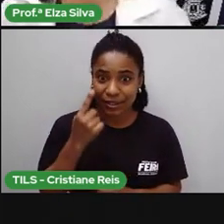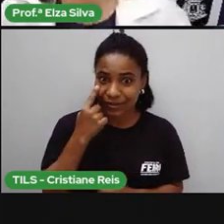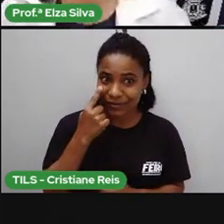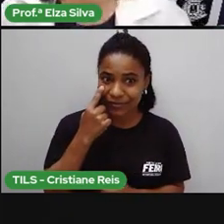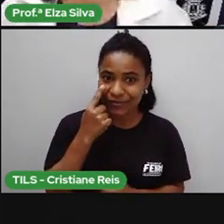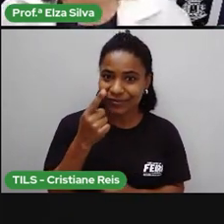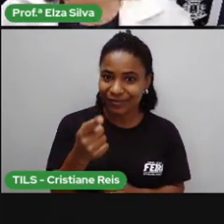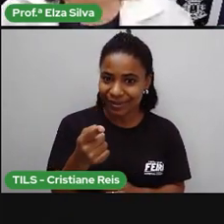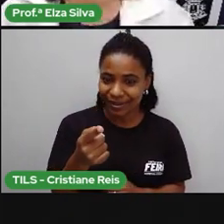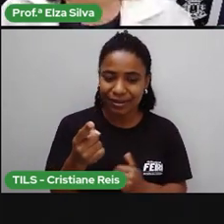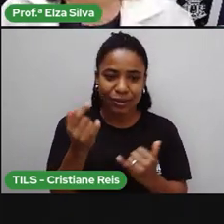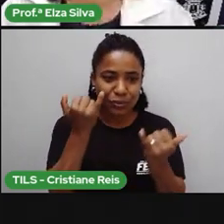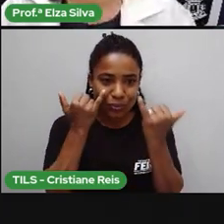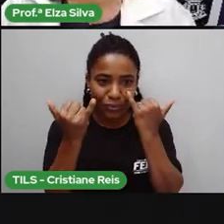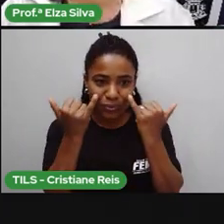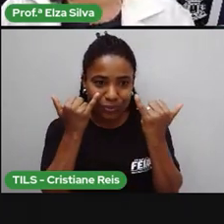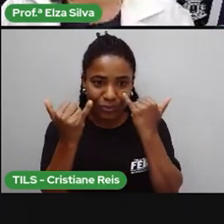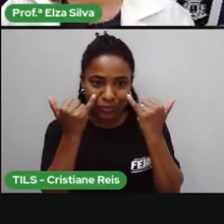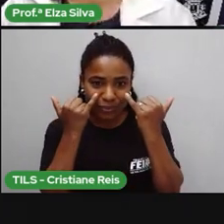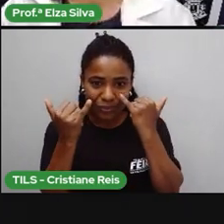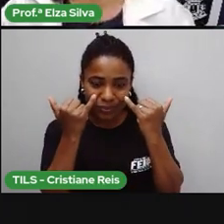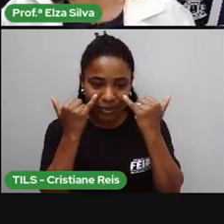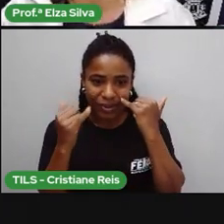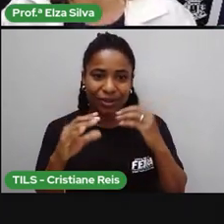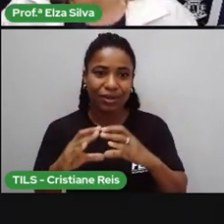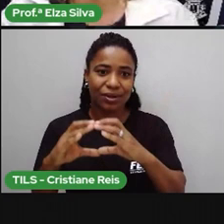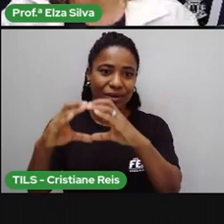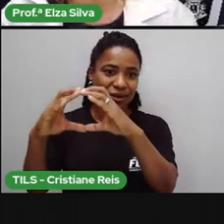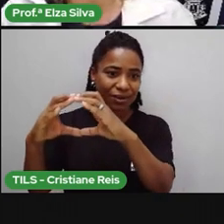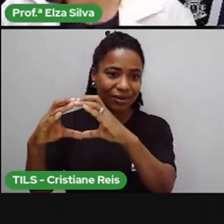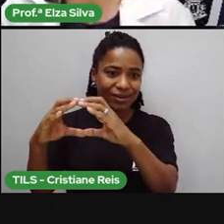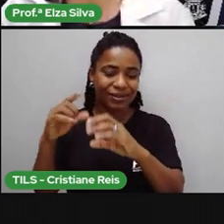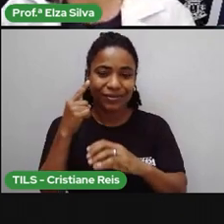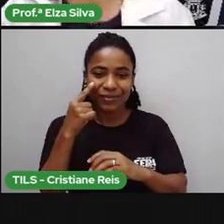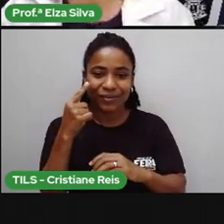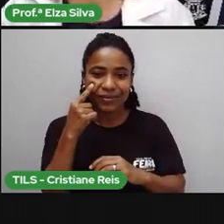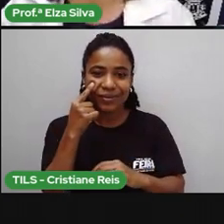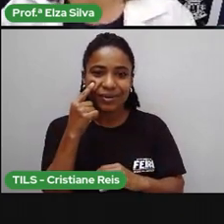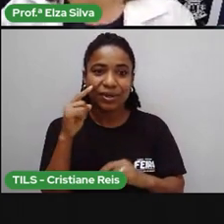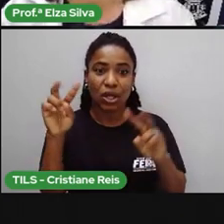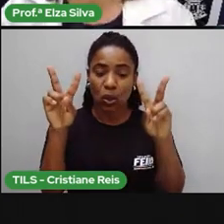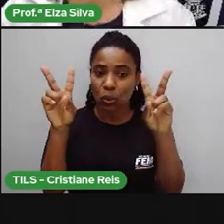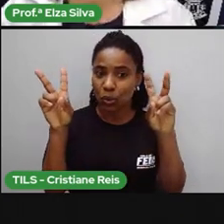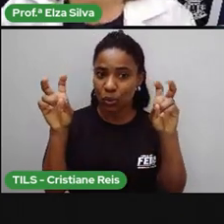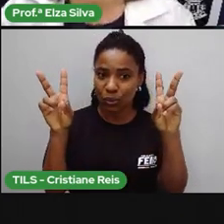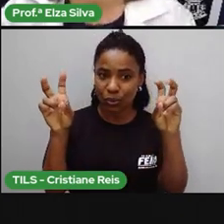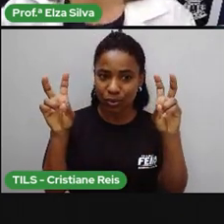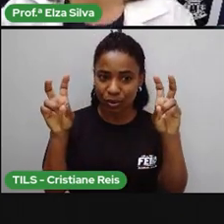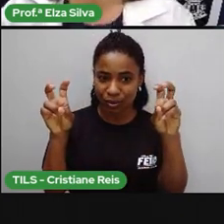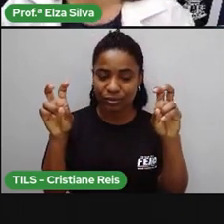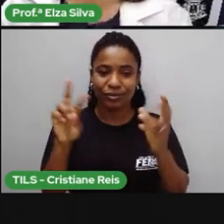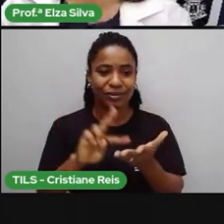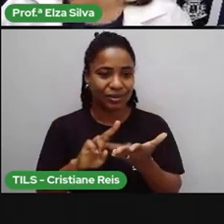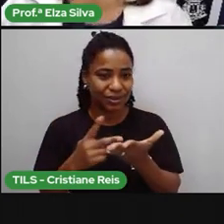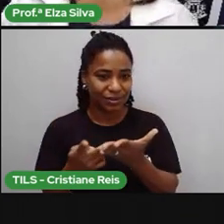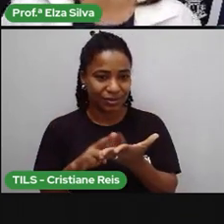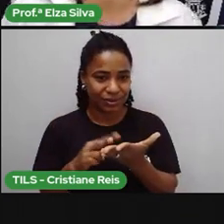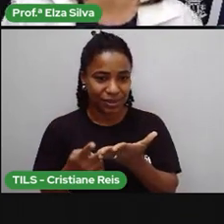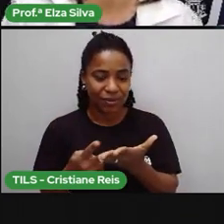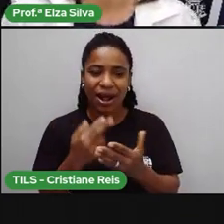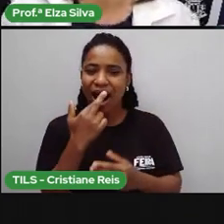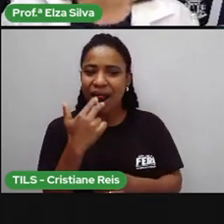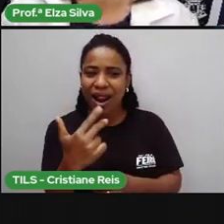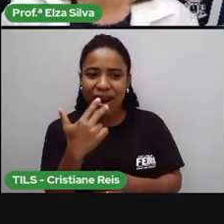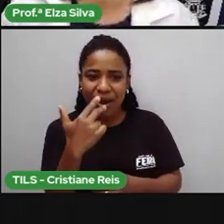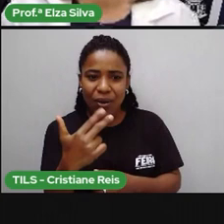infográfico, South African Languages, que é o título Línguas da África do